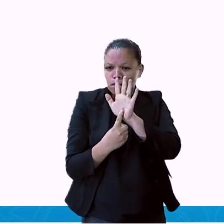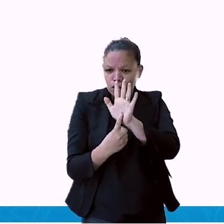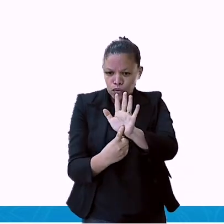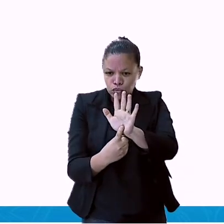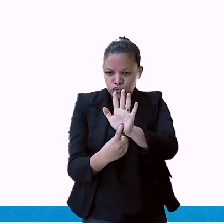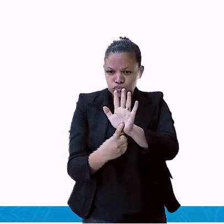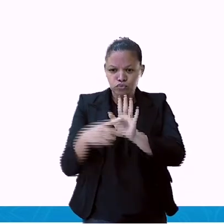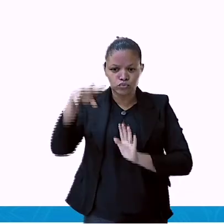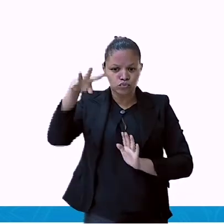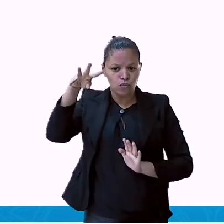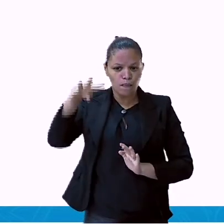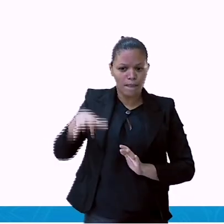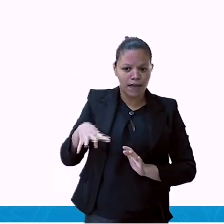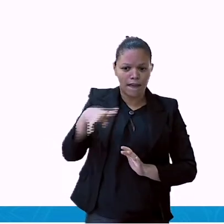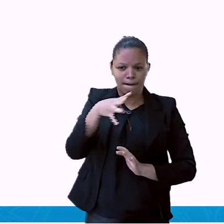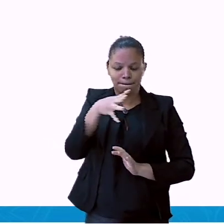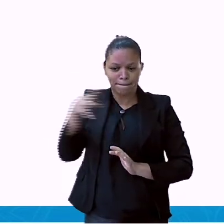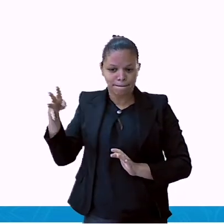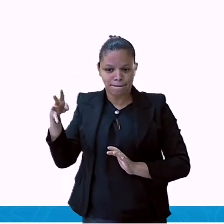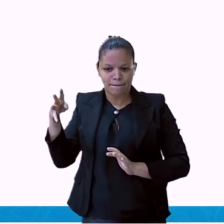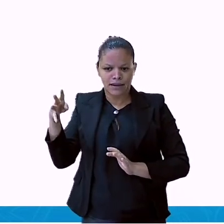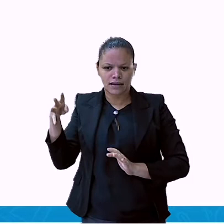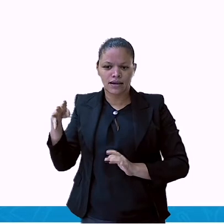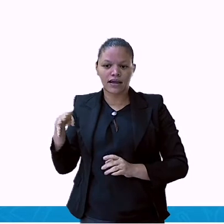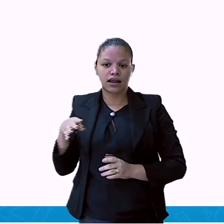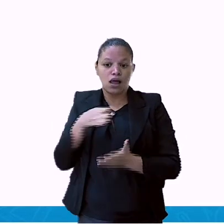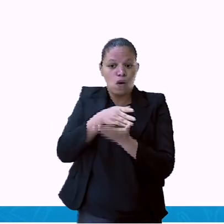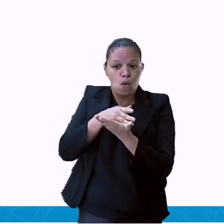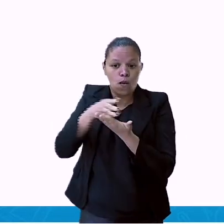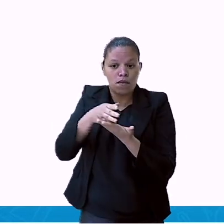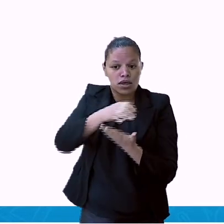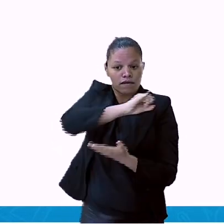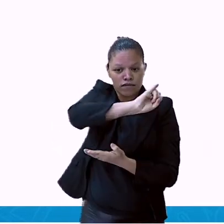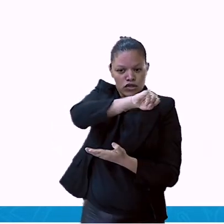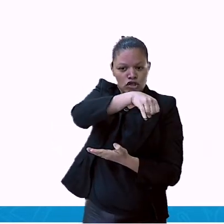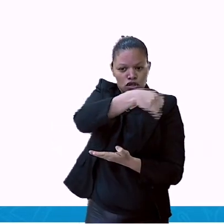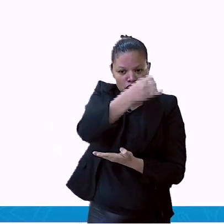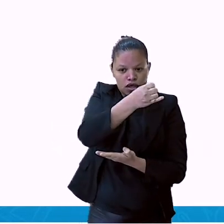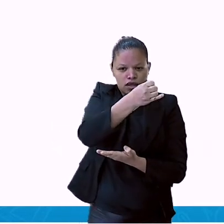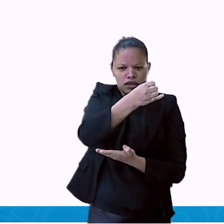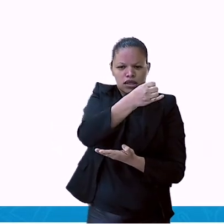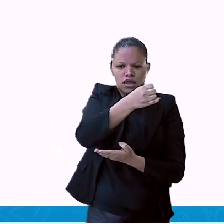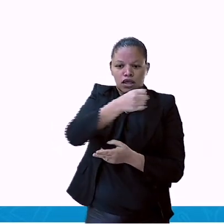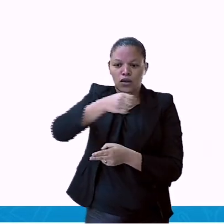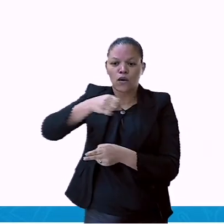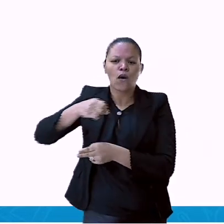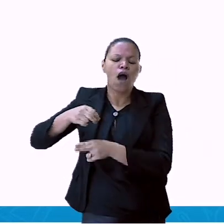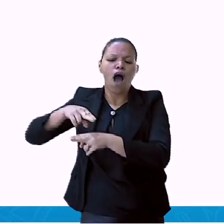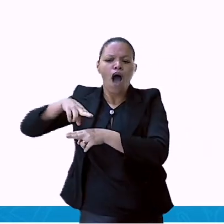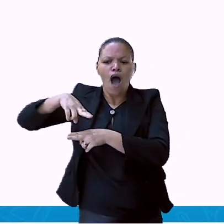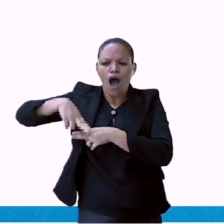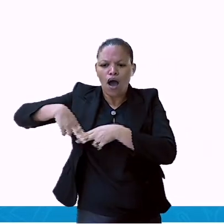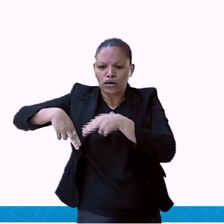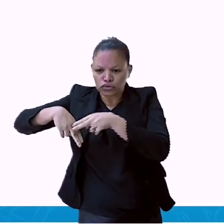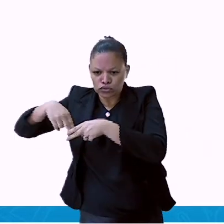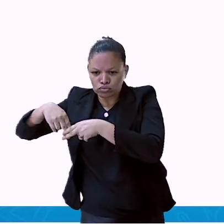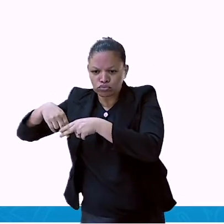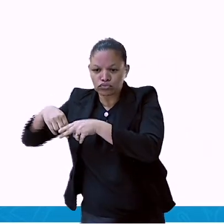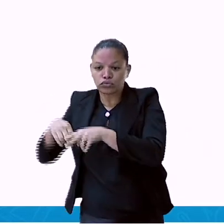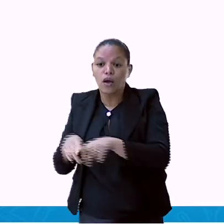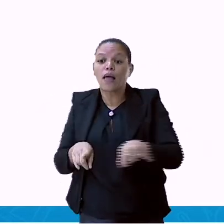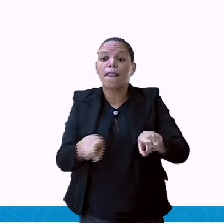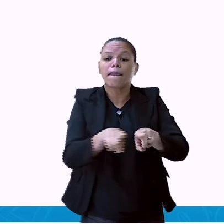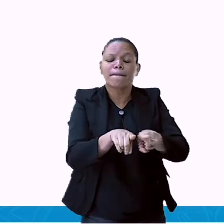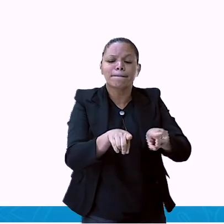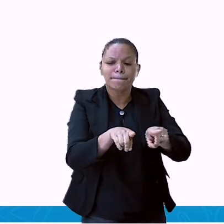junho e de julho a dezembro. Dois semestres. Deu, então, quais são as